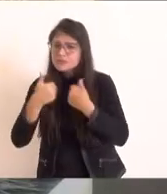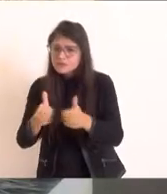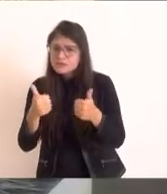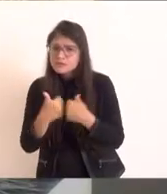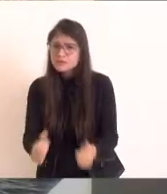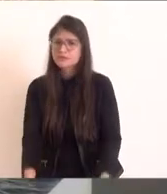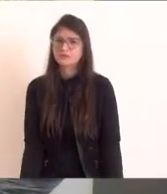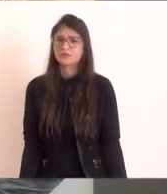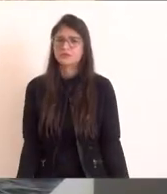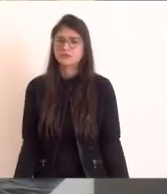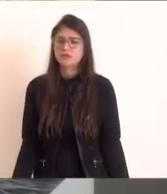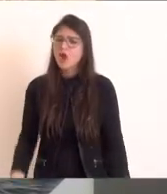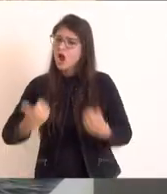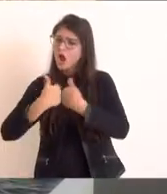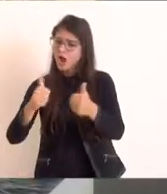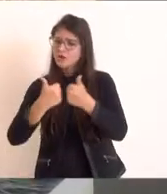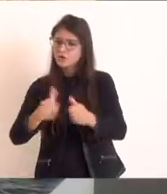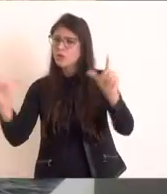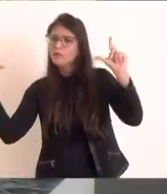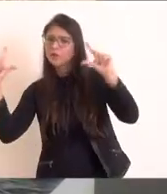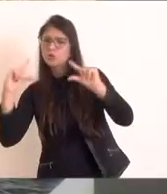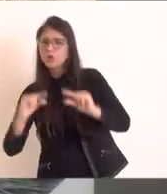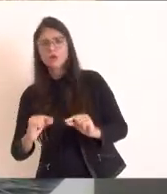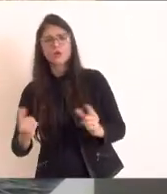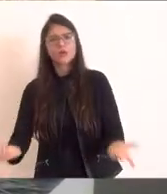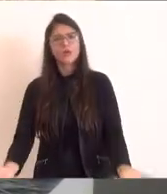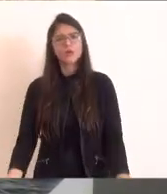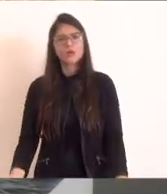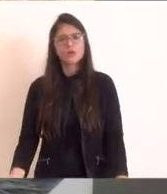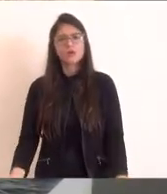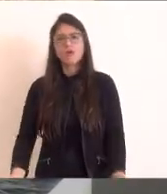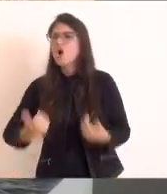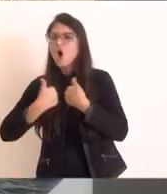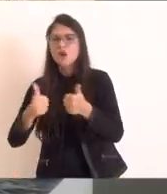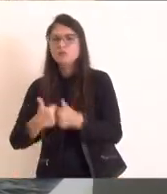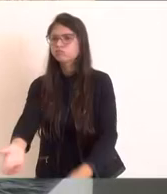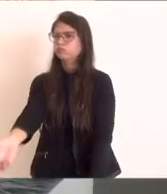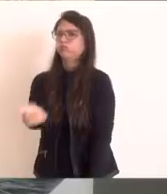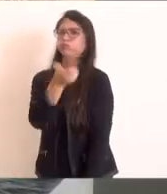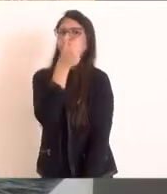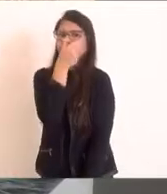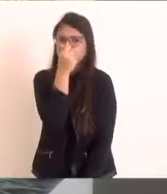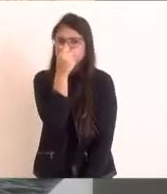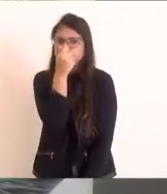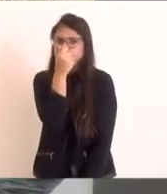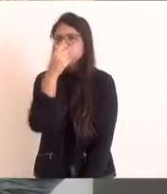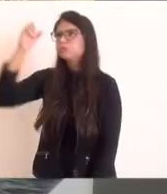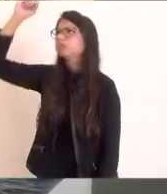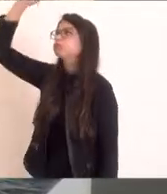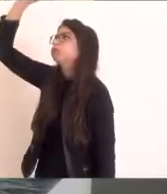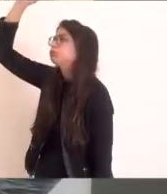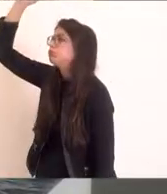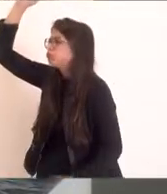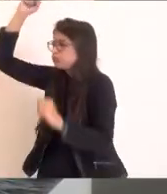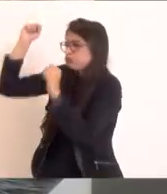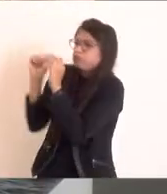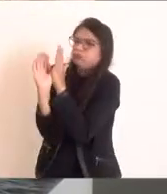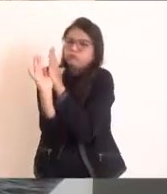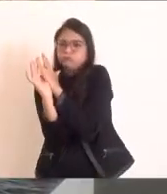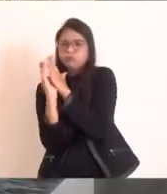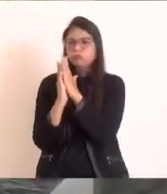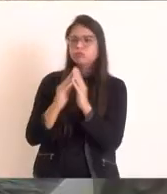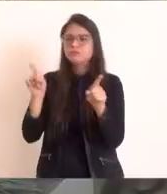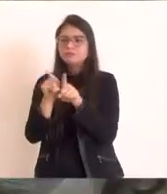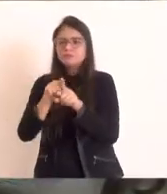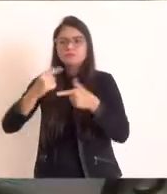pela diminuição dos ônibus nas linhas, os ônibus sempre lotados, os nossos próprios trabalhadores do Campus Cabo